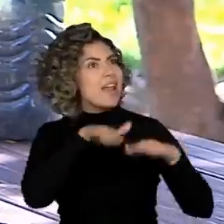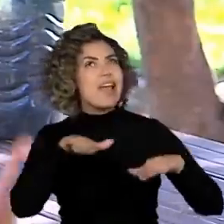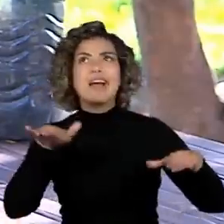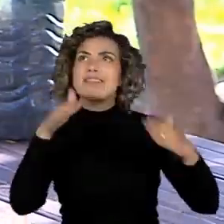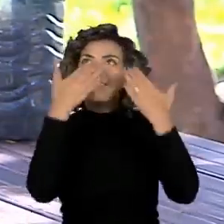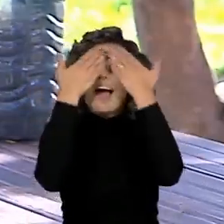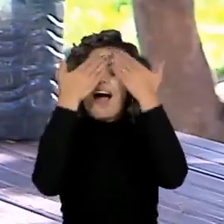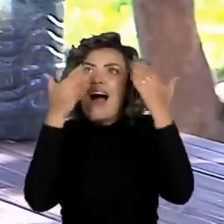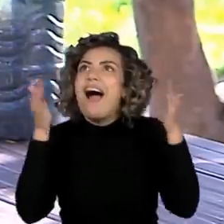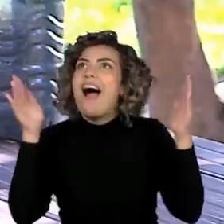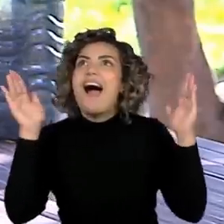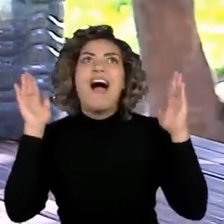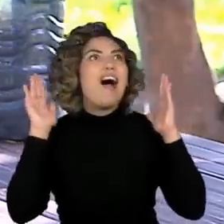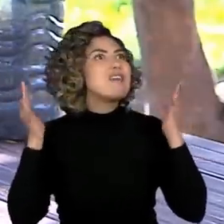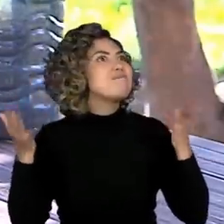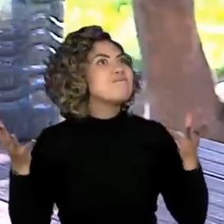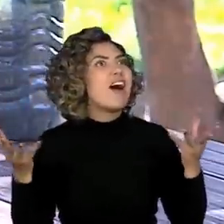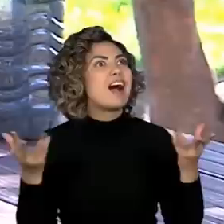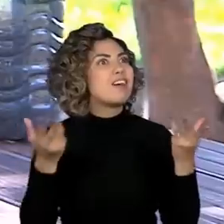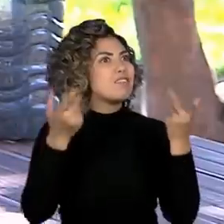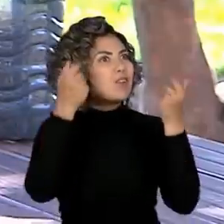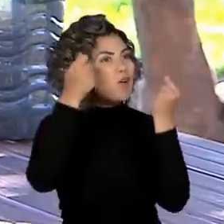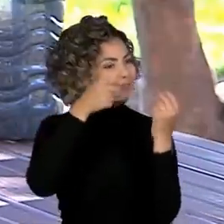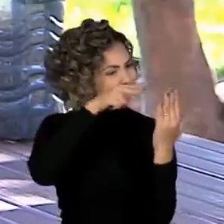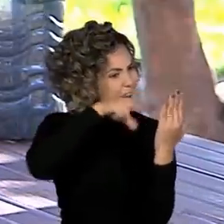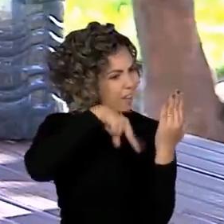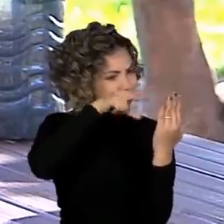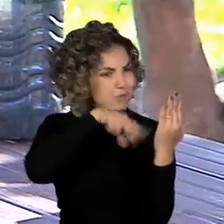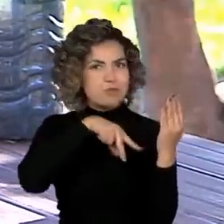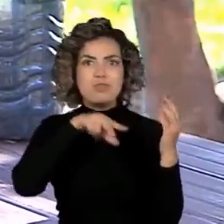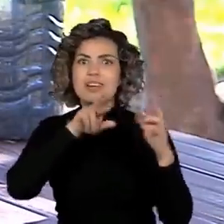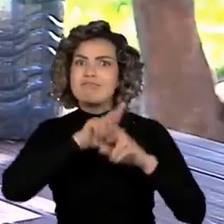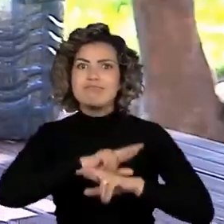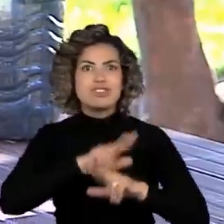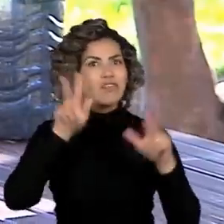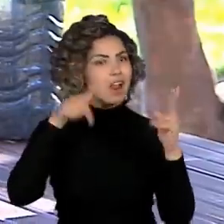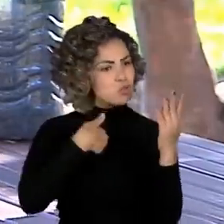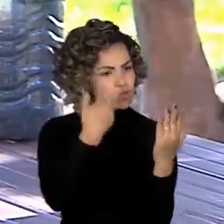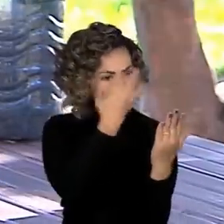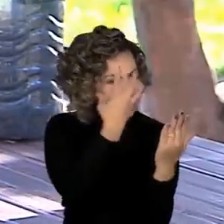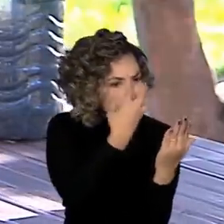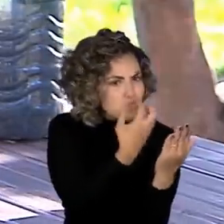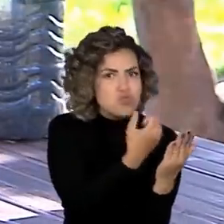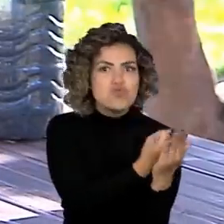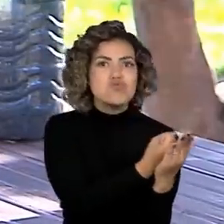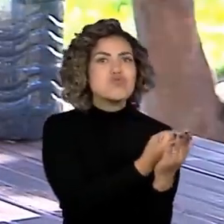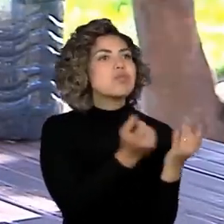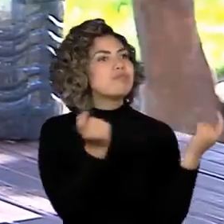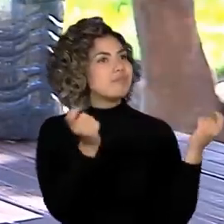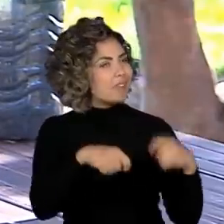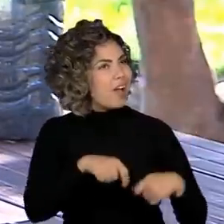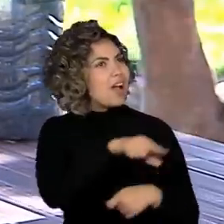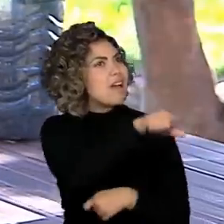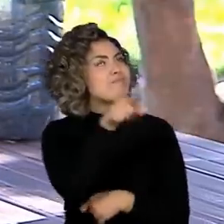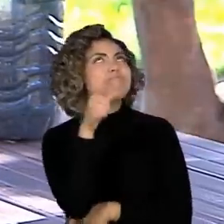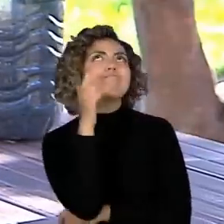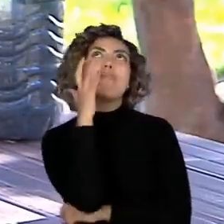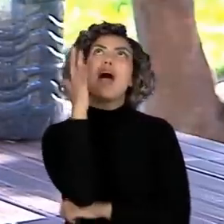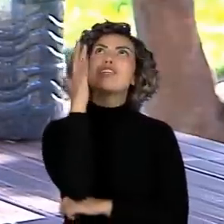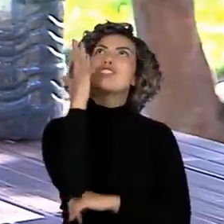mágico da leitura. Onde traz a criança a esse mundo da